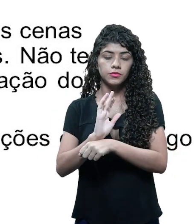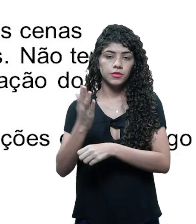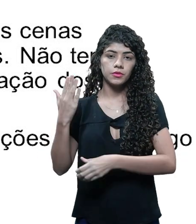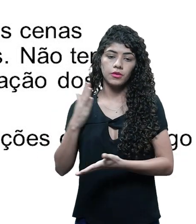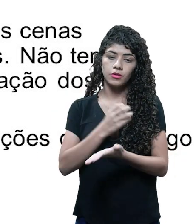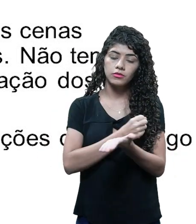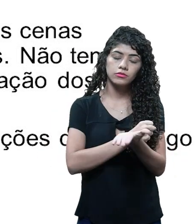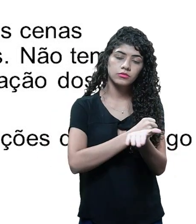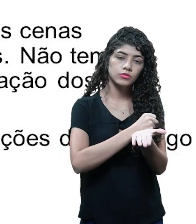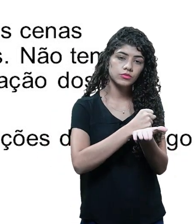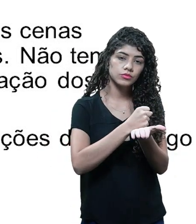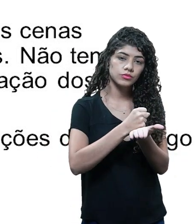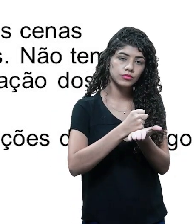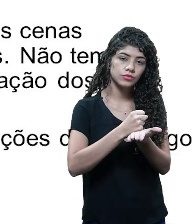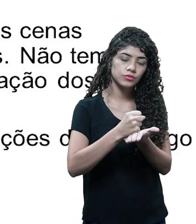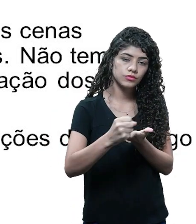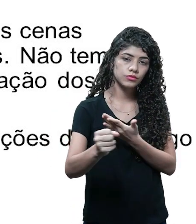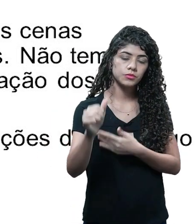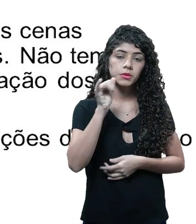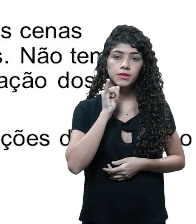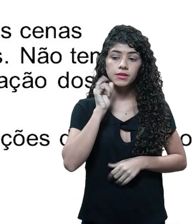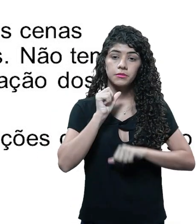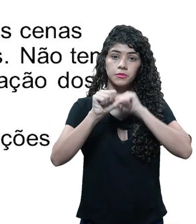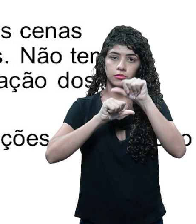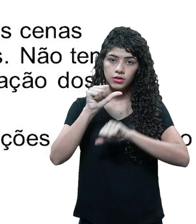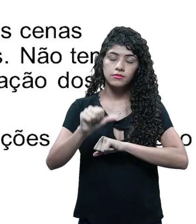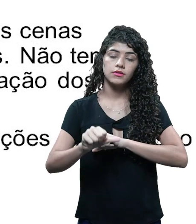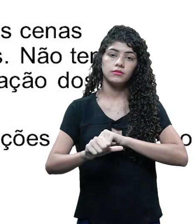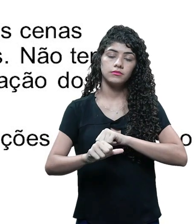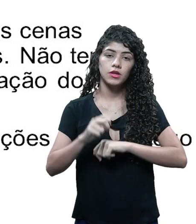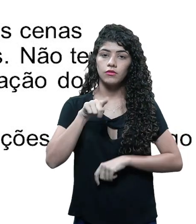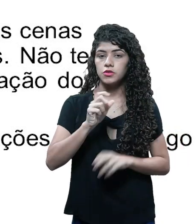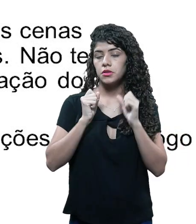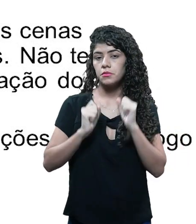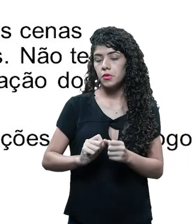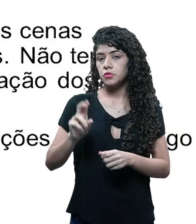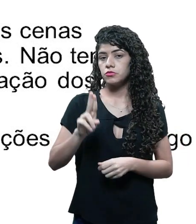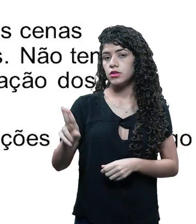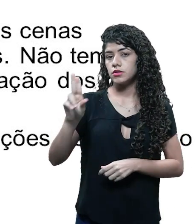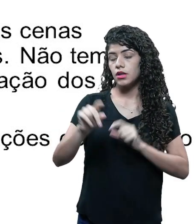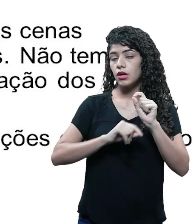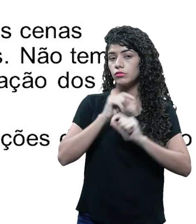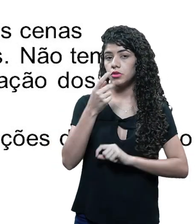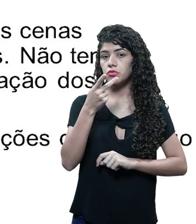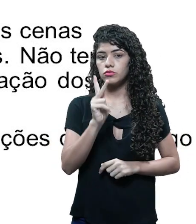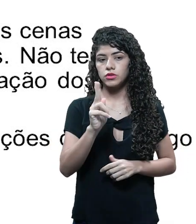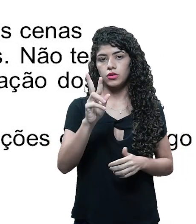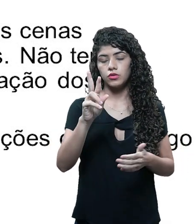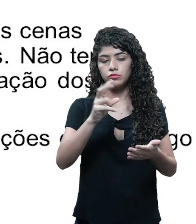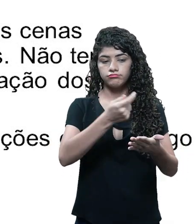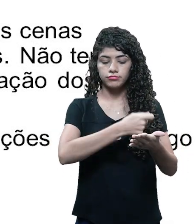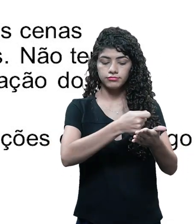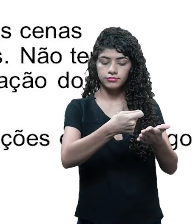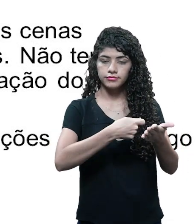O passar do tempo, por exemplo, é uma cena de transição. Então, você pode utilizar no seu